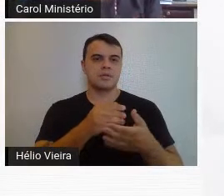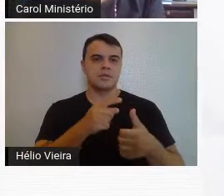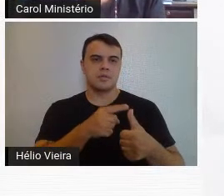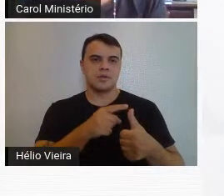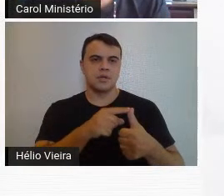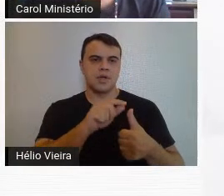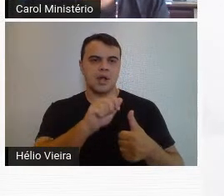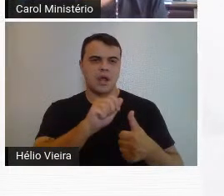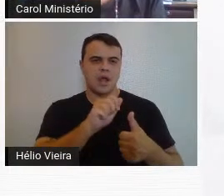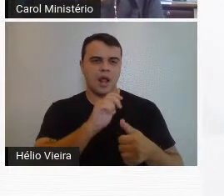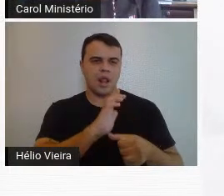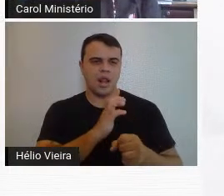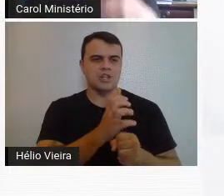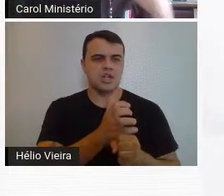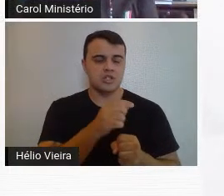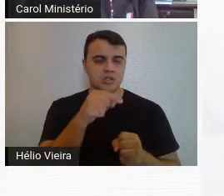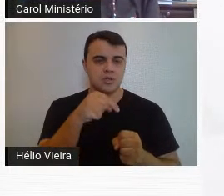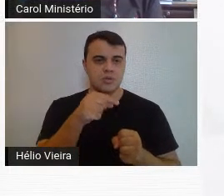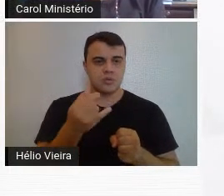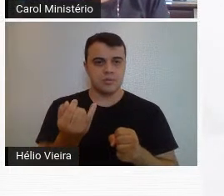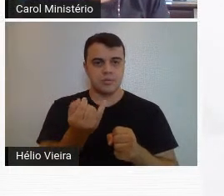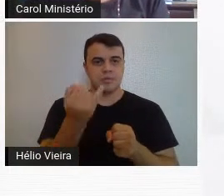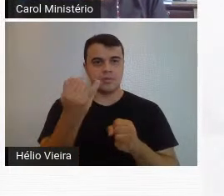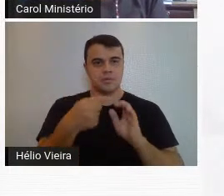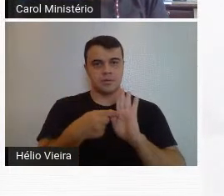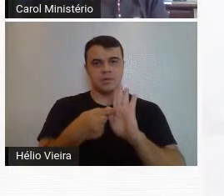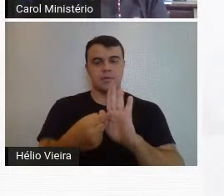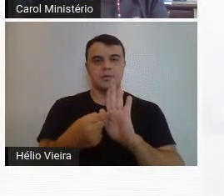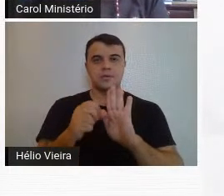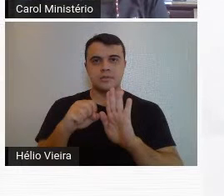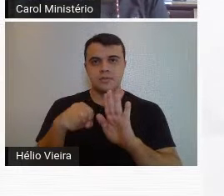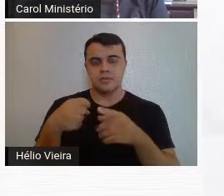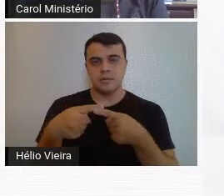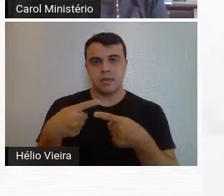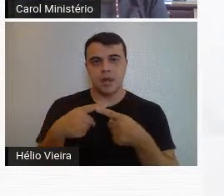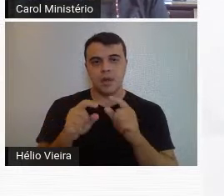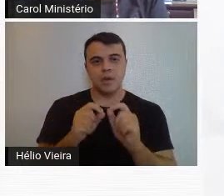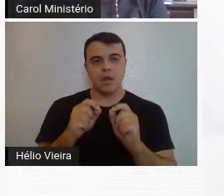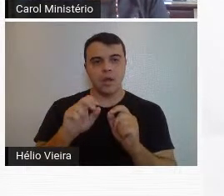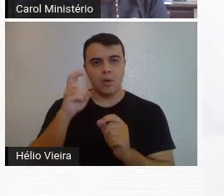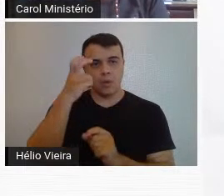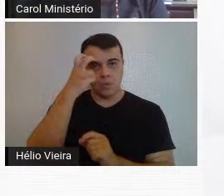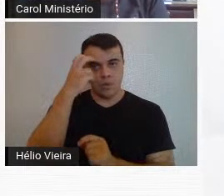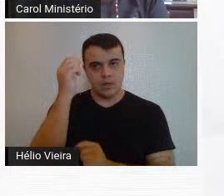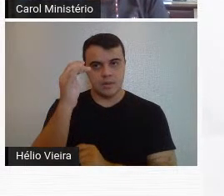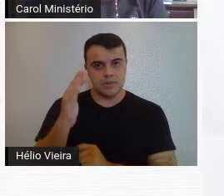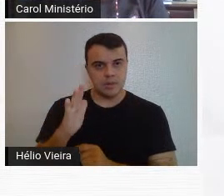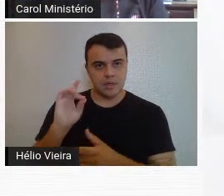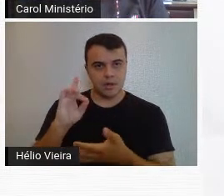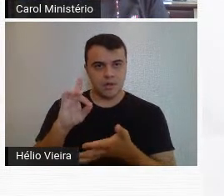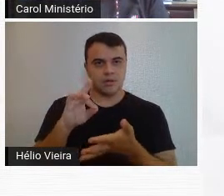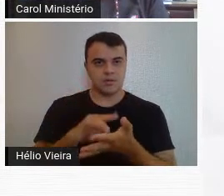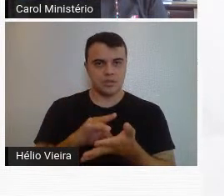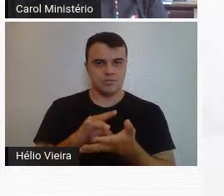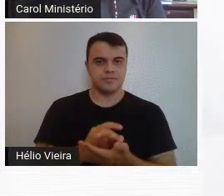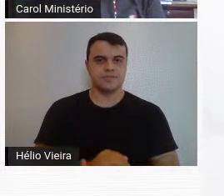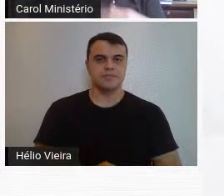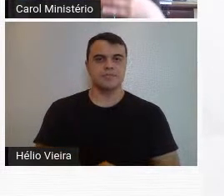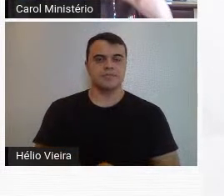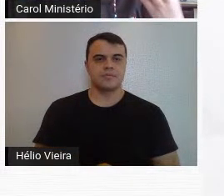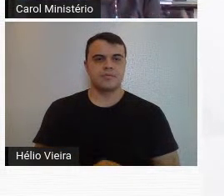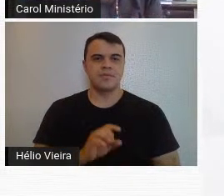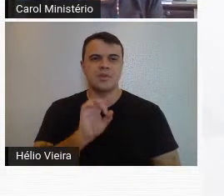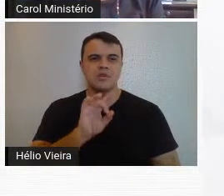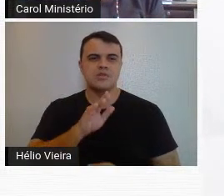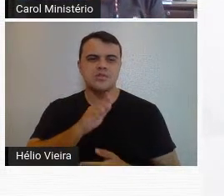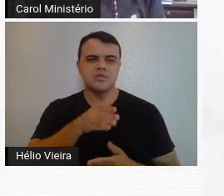Aleijadinho como talvez um grande representante do que seria uma cultura brasileira original, que não se